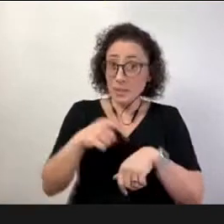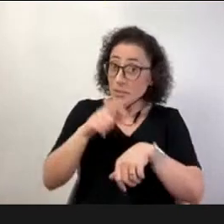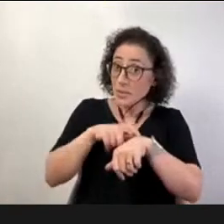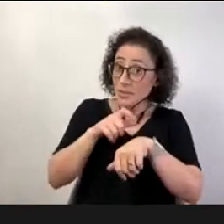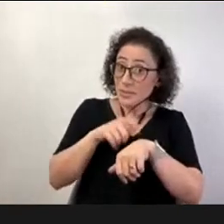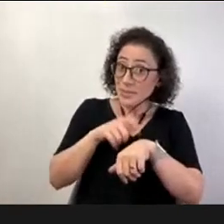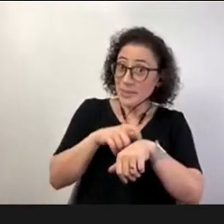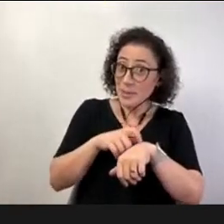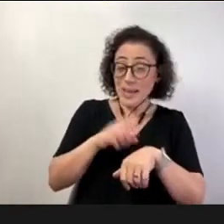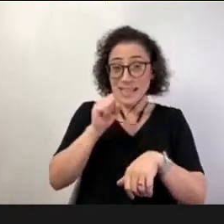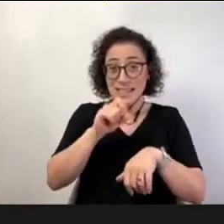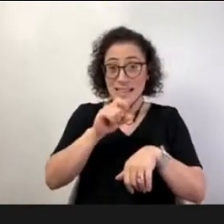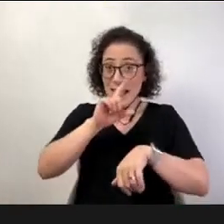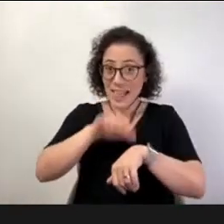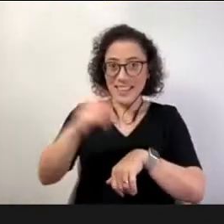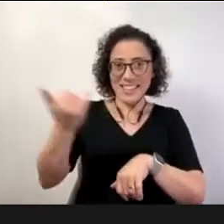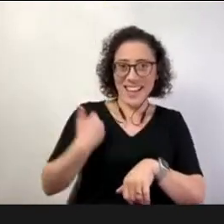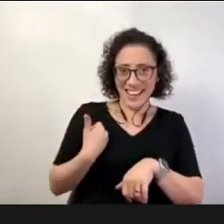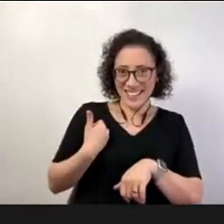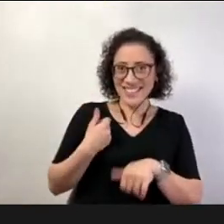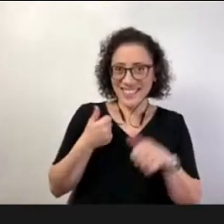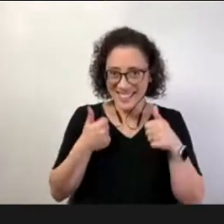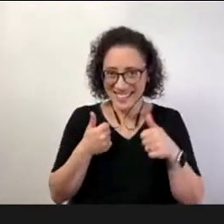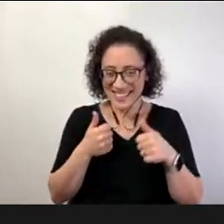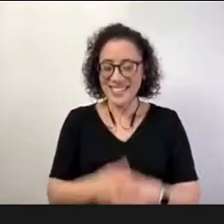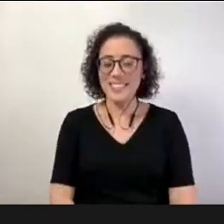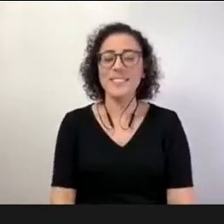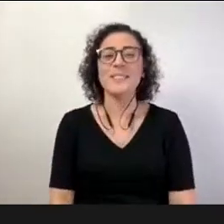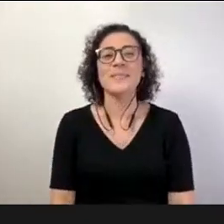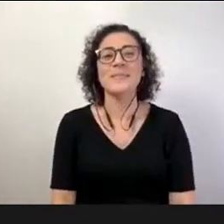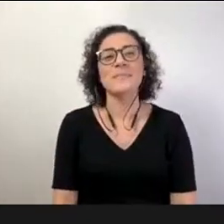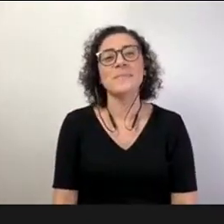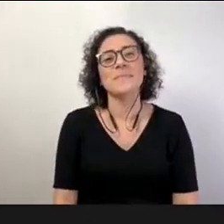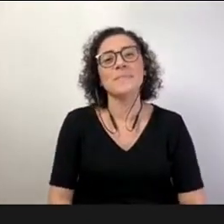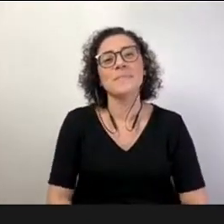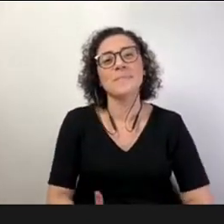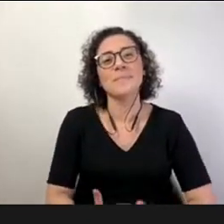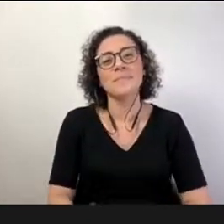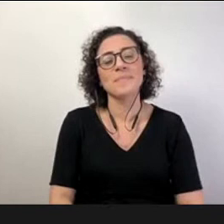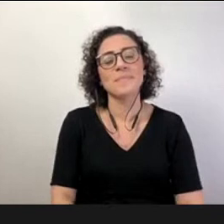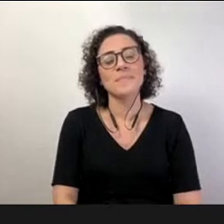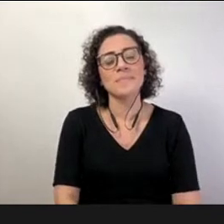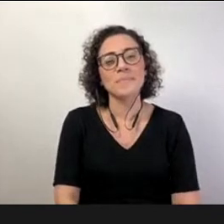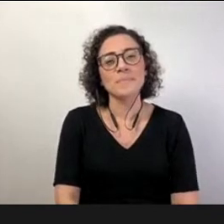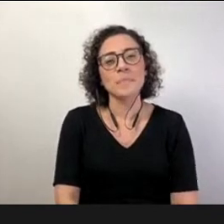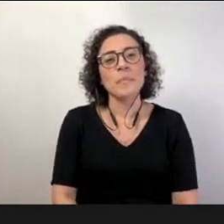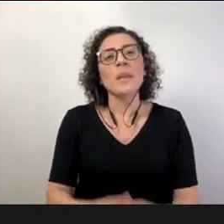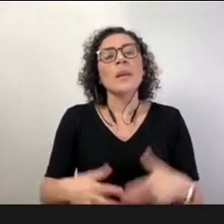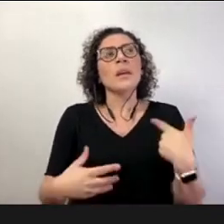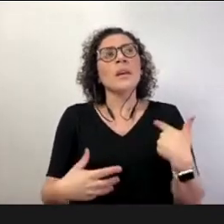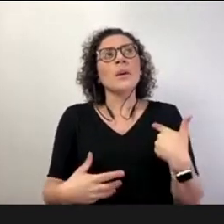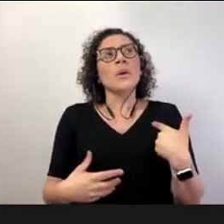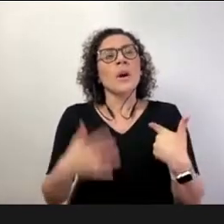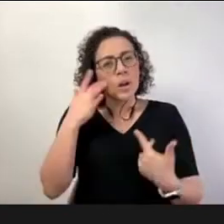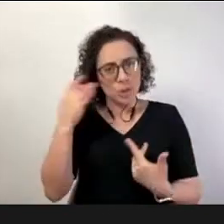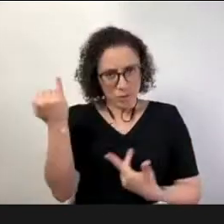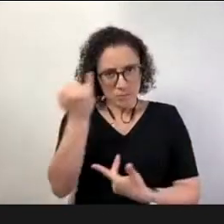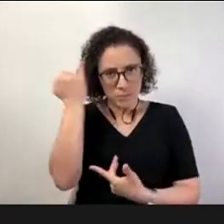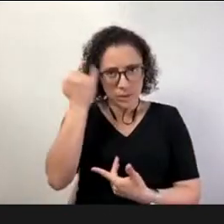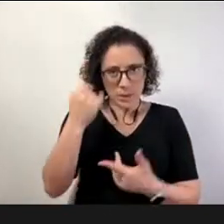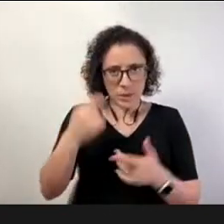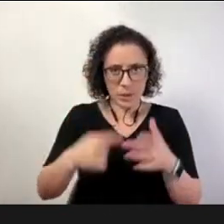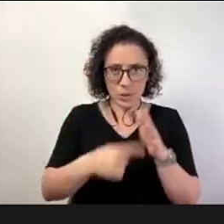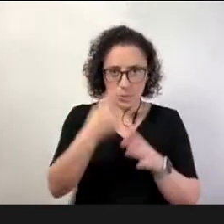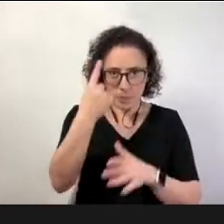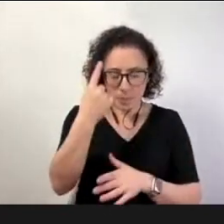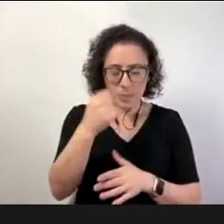podem seguir a gente avisa acho que a primeira coisa que eu acho importante colocar o primeiro ponto né de trazer nesse nesse